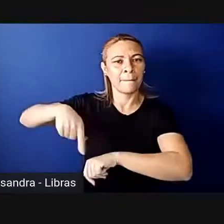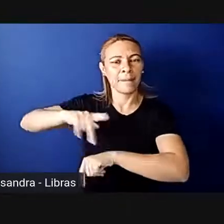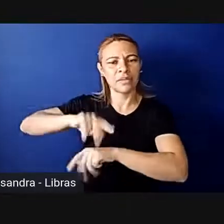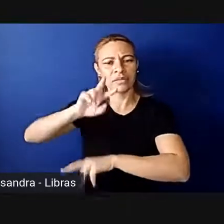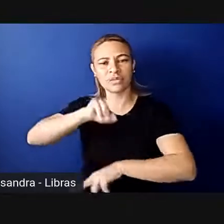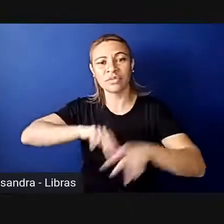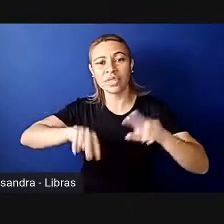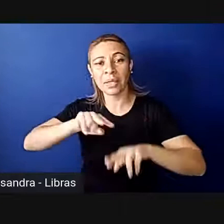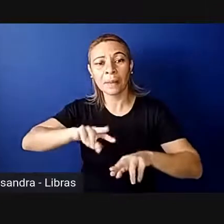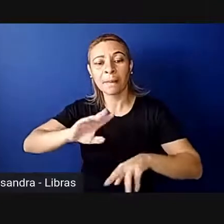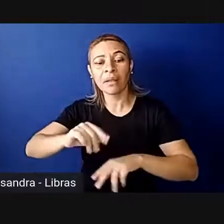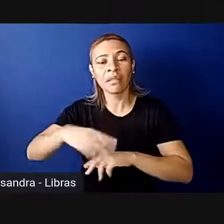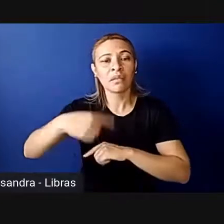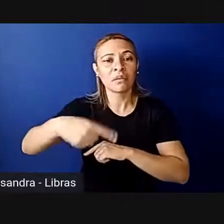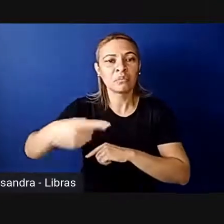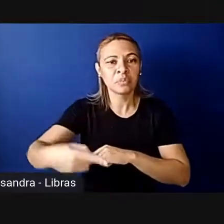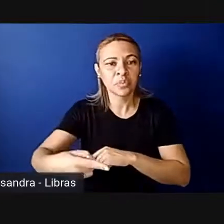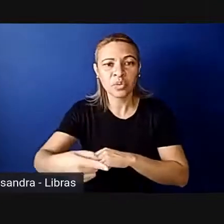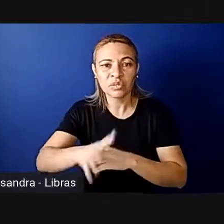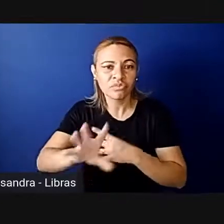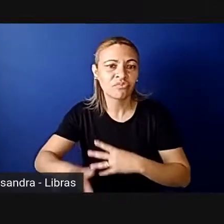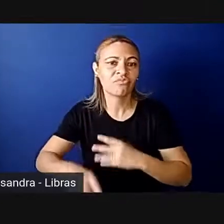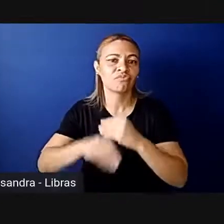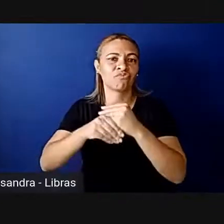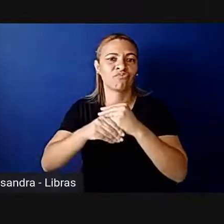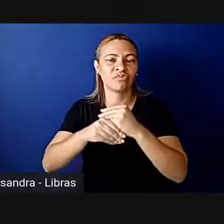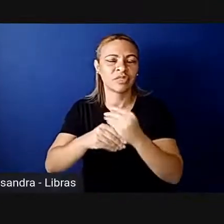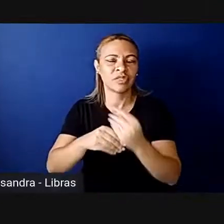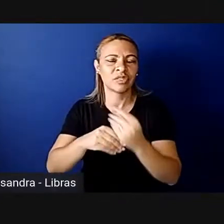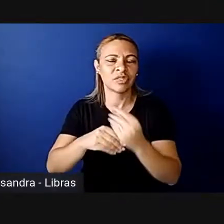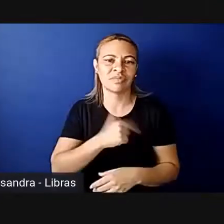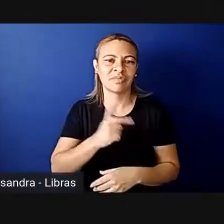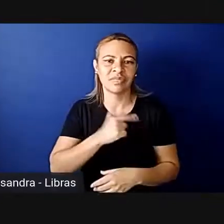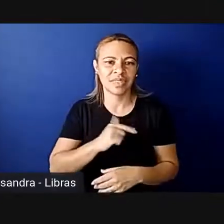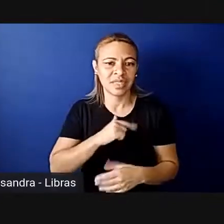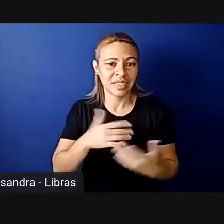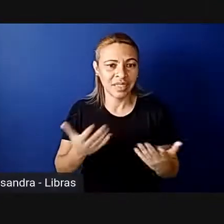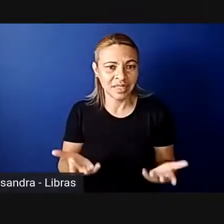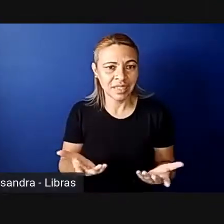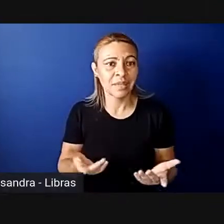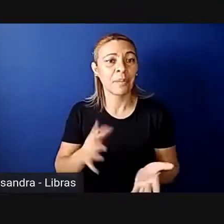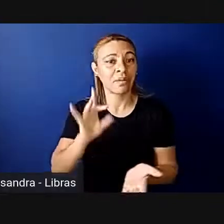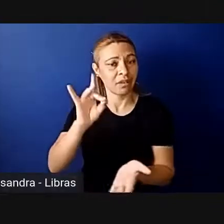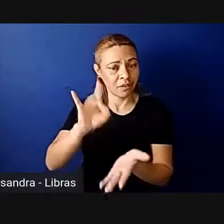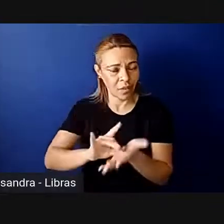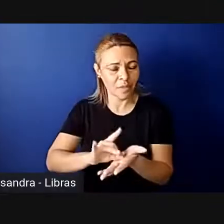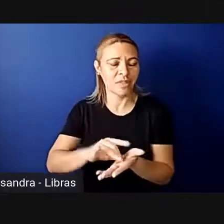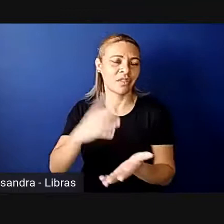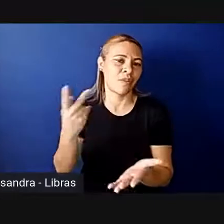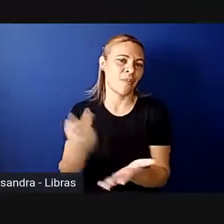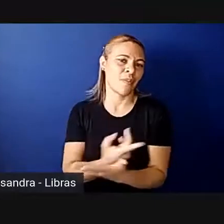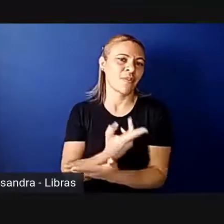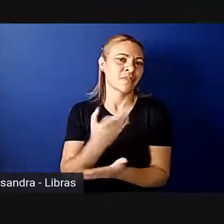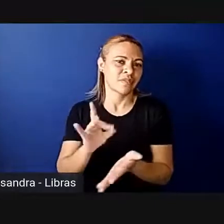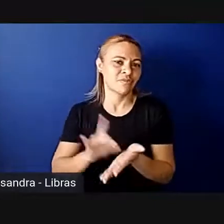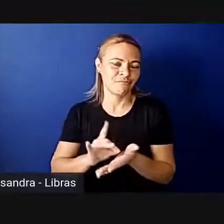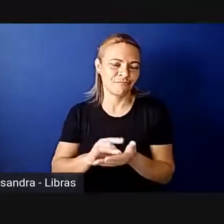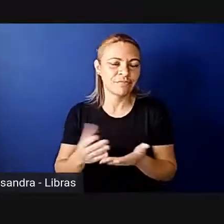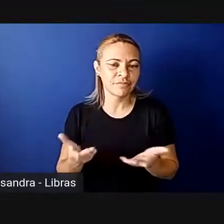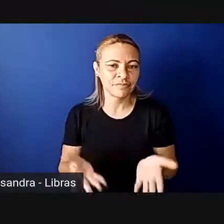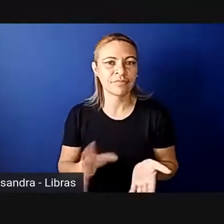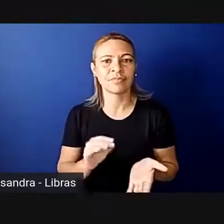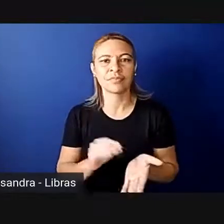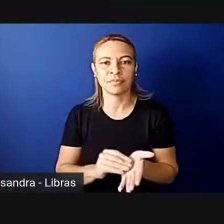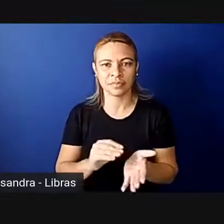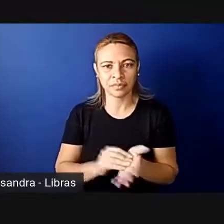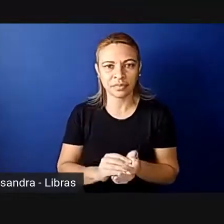outra medida complementar para que essas cotas realmente funcionassem na prática. Então foi